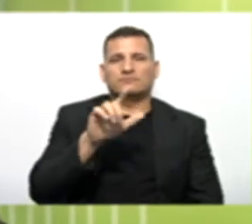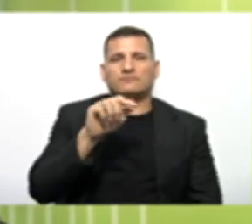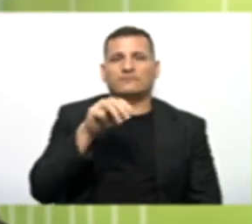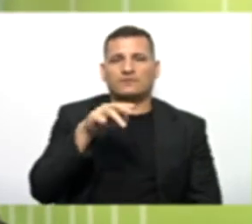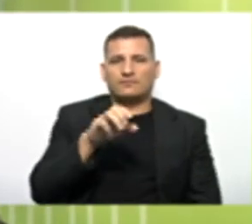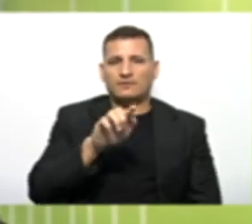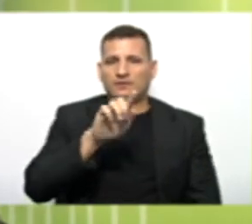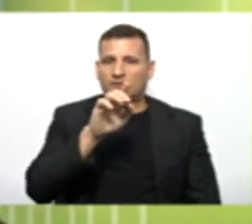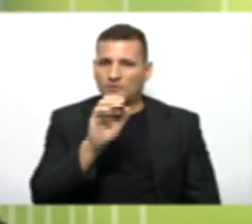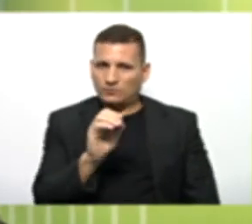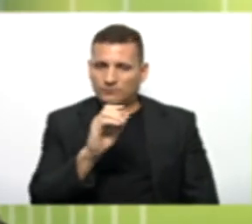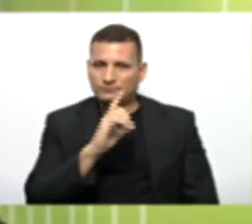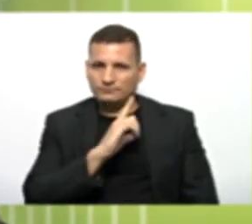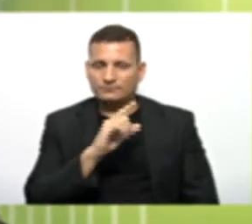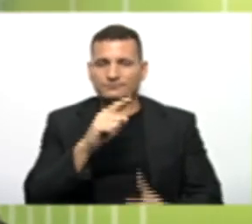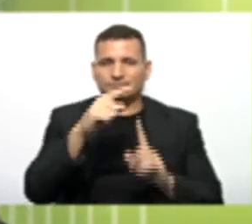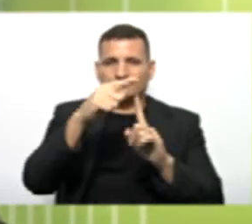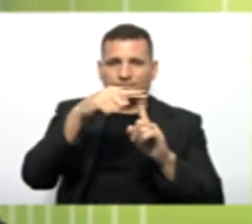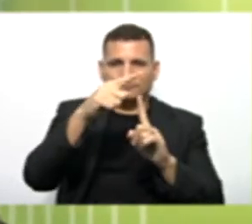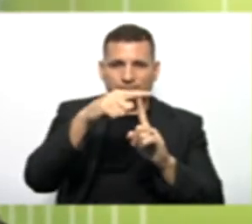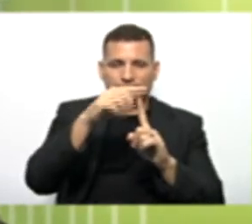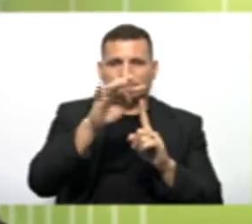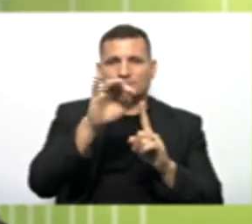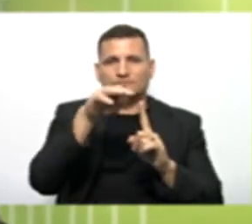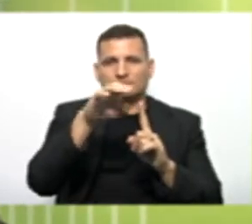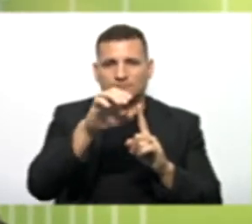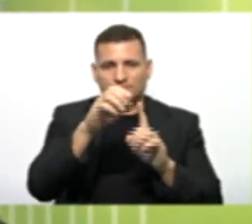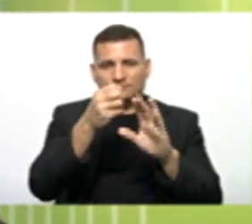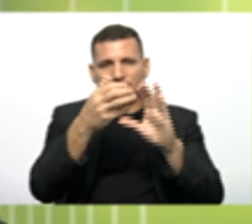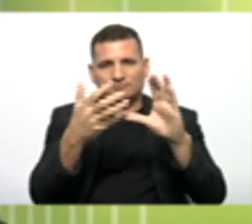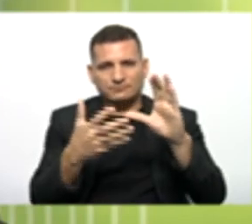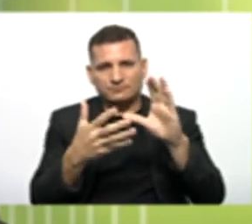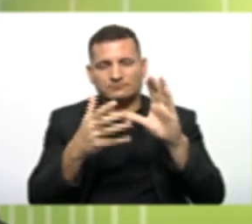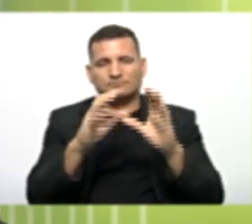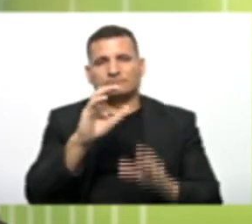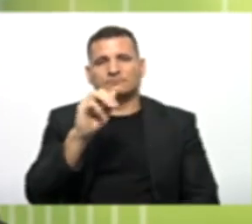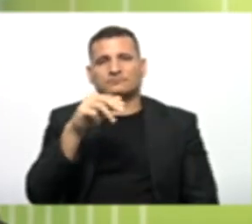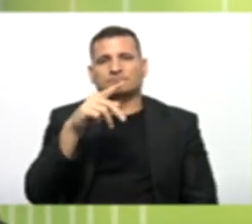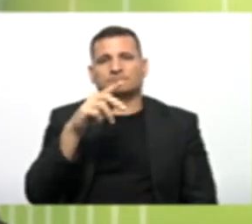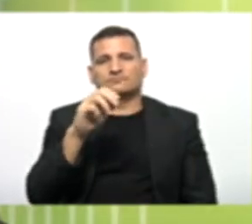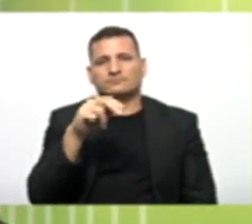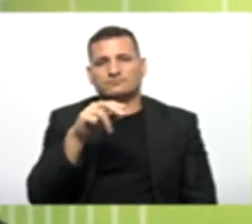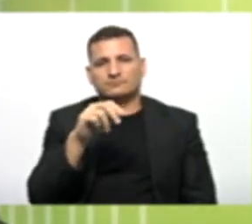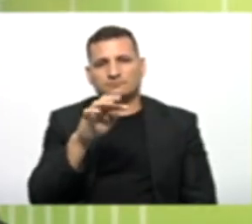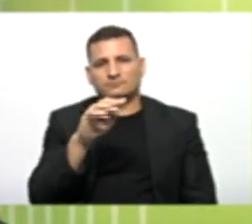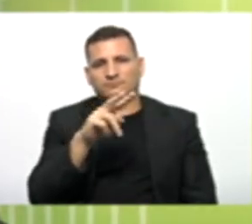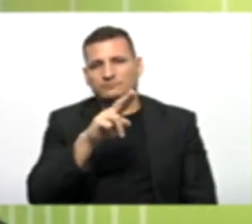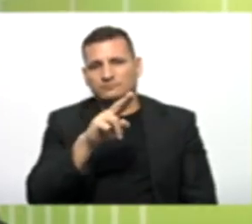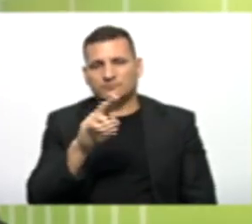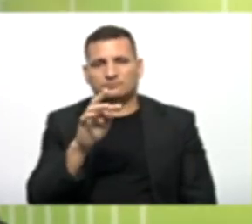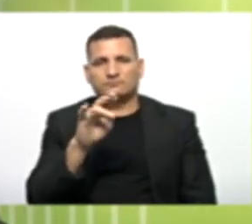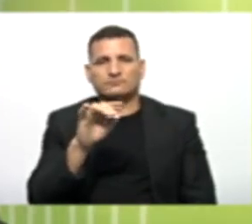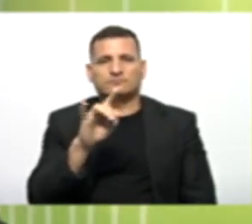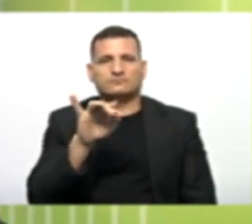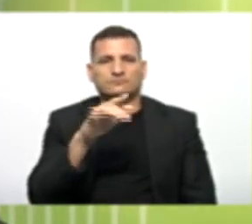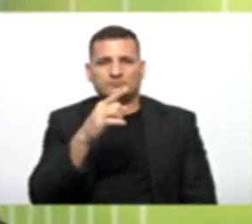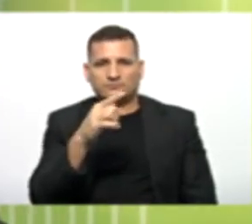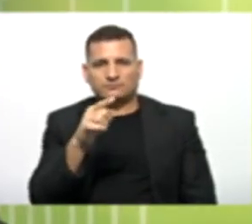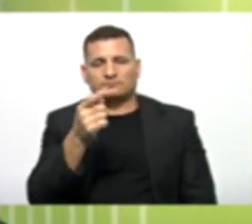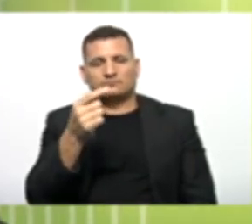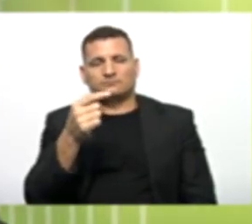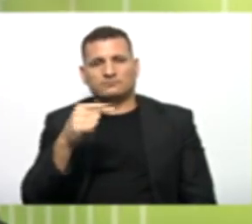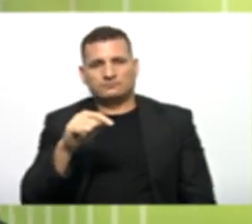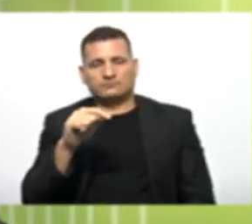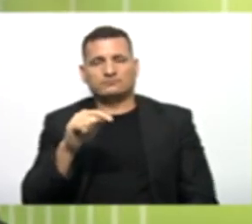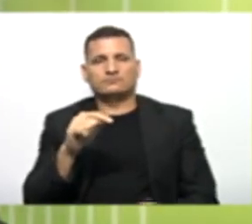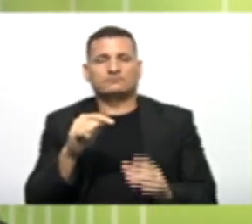Nós tínhamos lá A classe time Com as características Campeonato Nome E tradição E a classe filha Flamengo Que